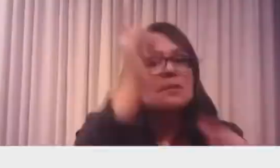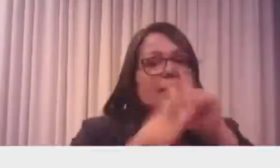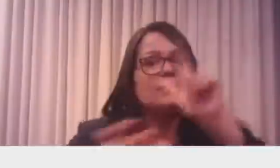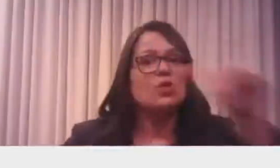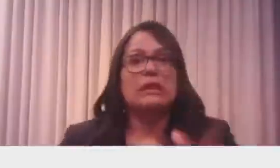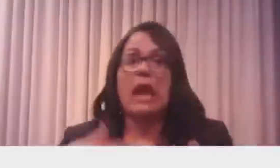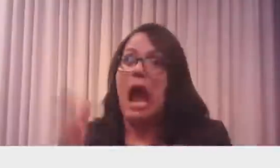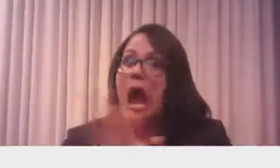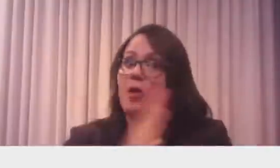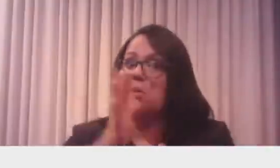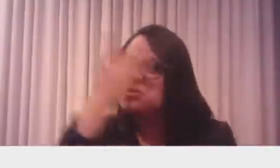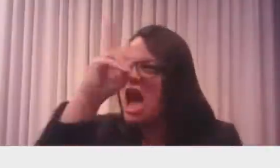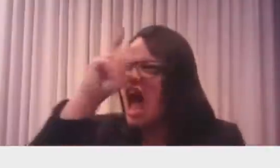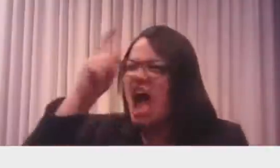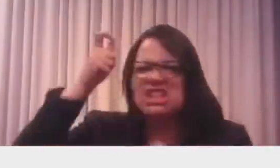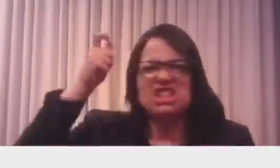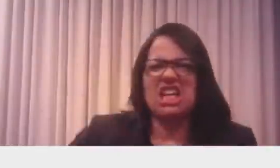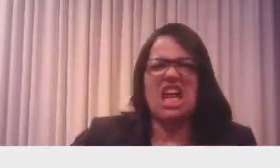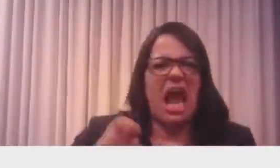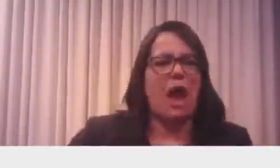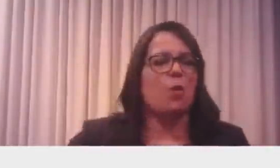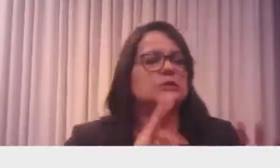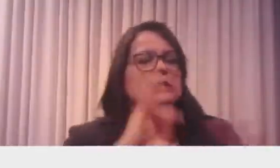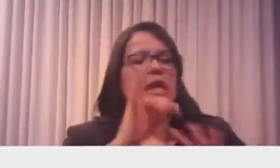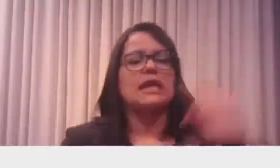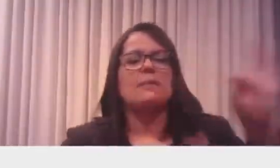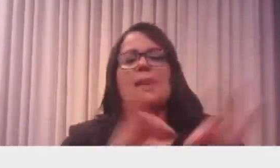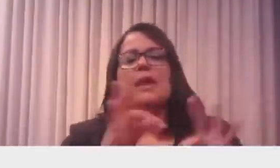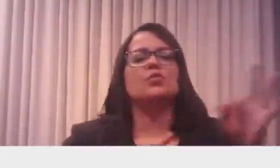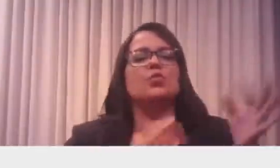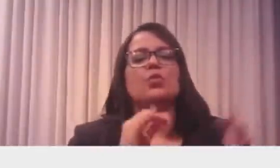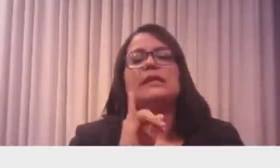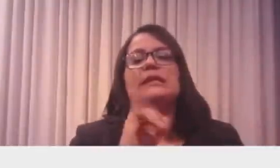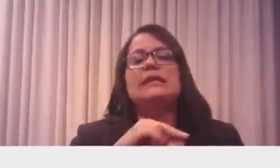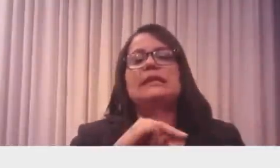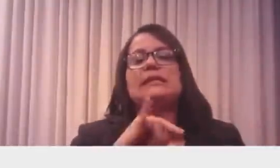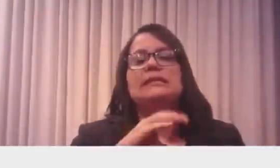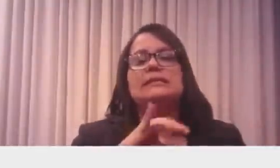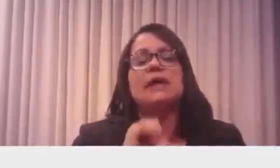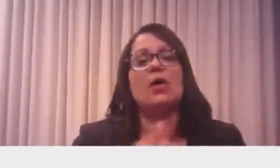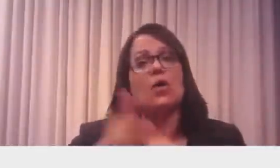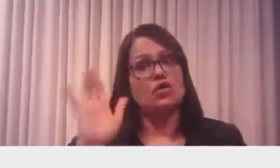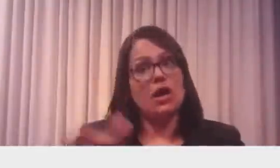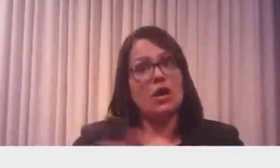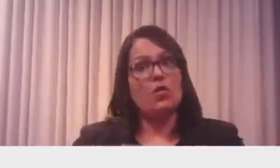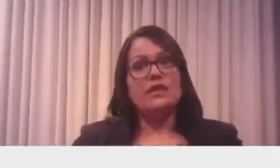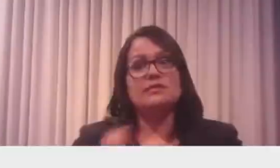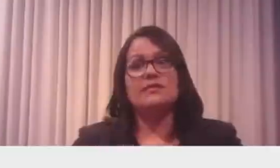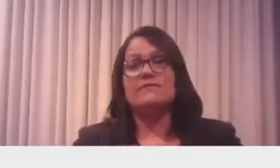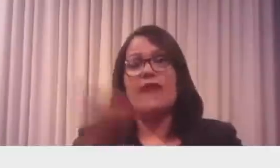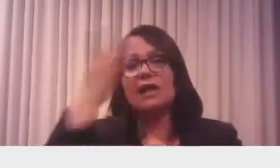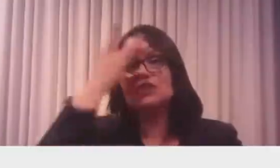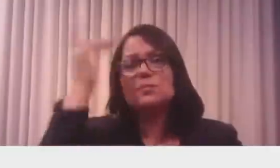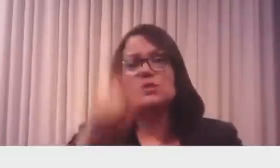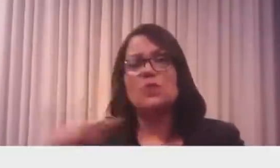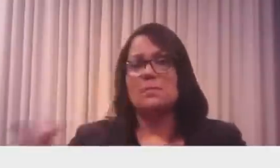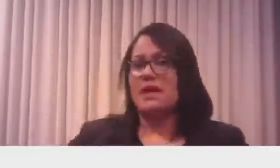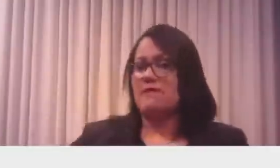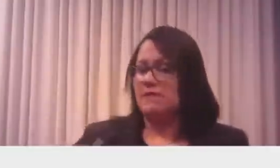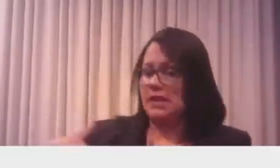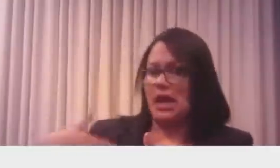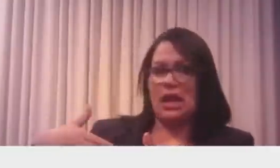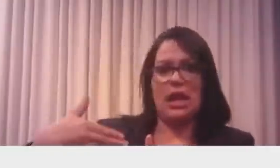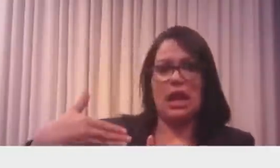radicais no tocante ao tratamento inicial. E quando a conversa com essa pessoa, a vê lá. Conversei com várias pessoas ao longo da minha vida aqui.